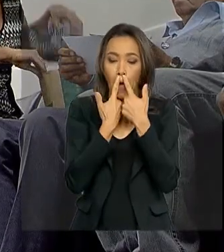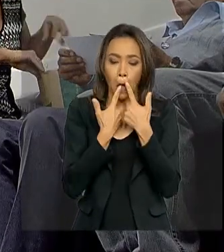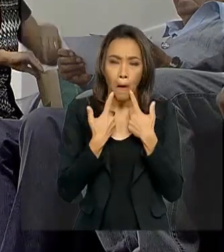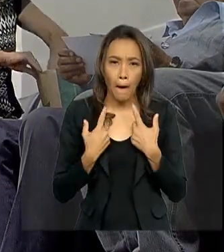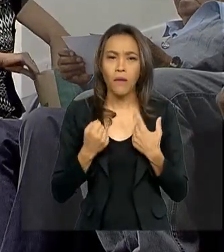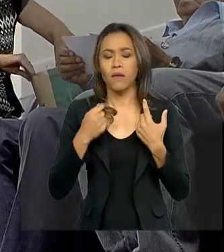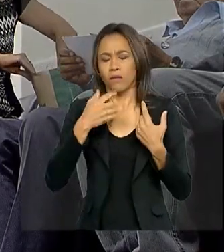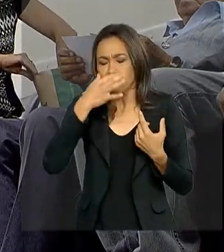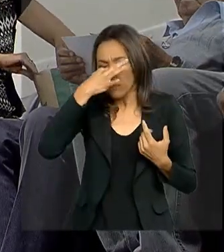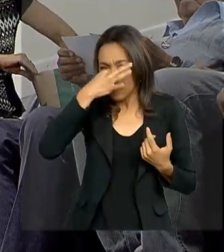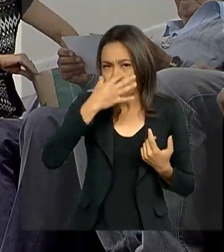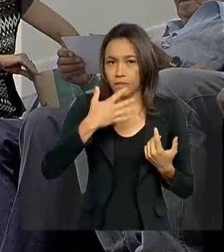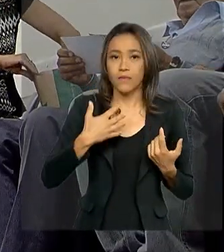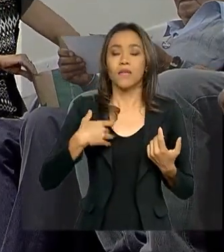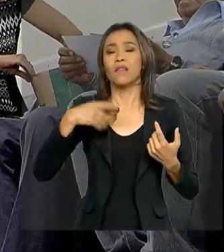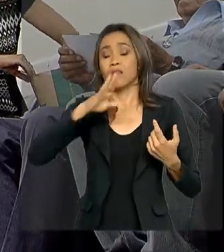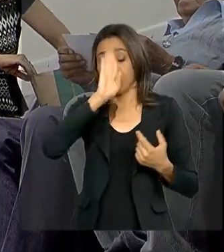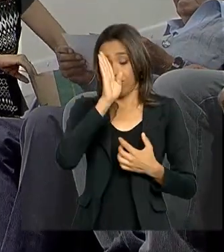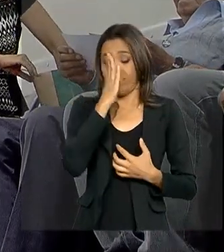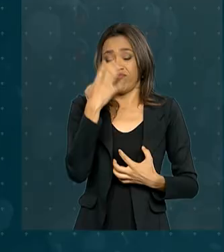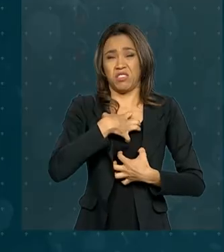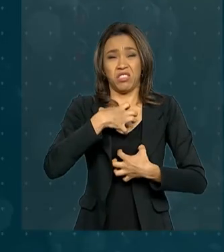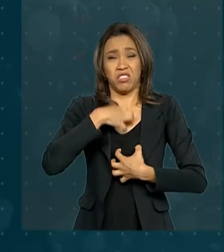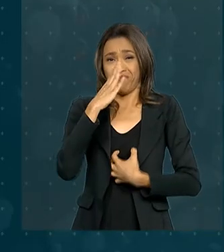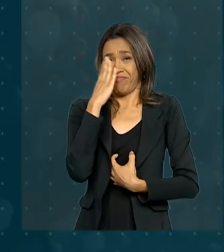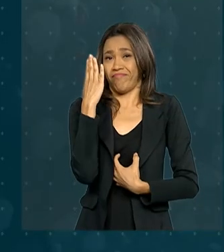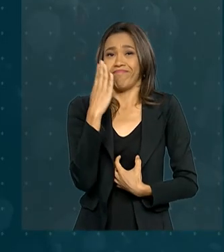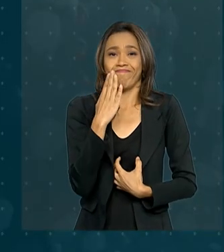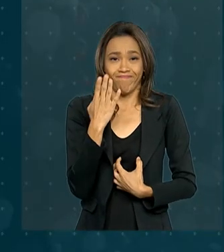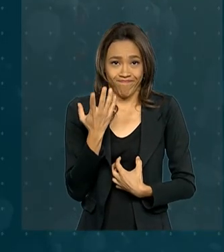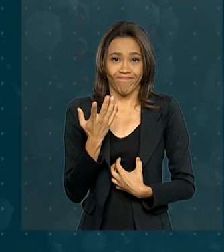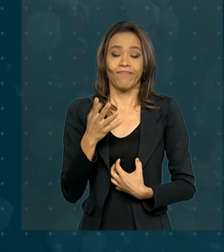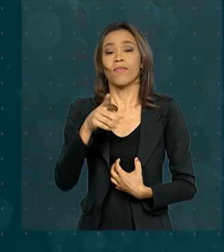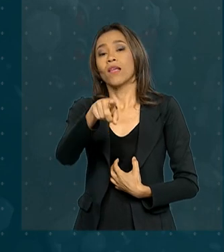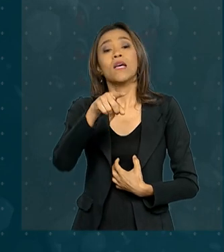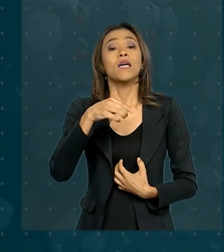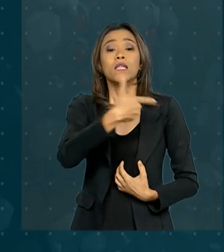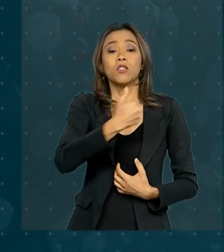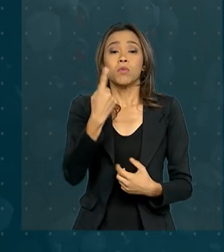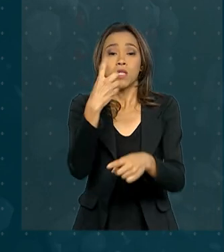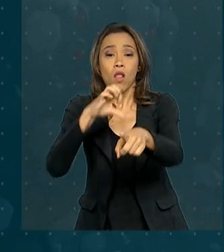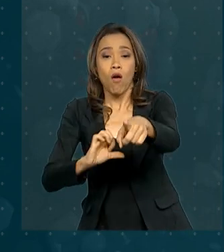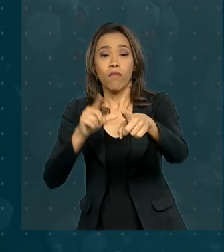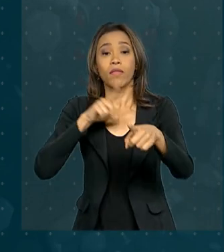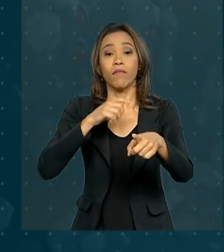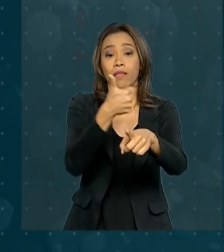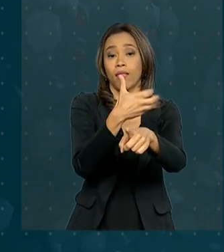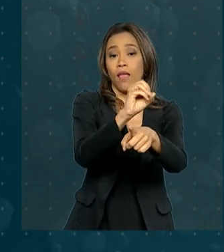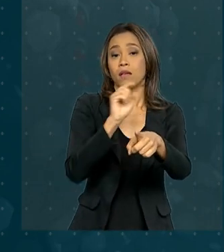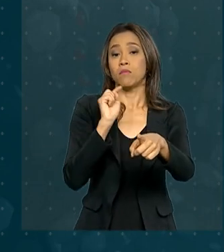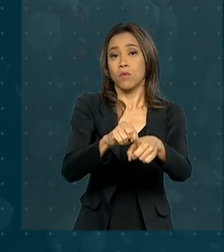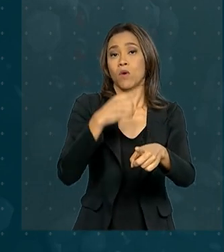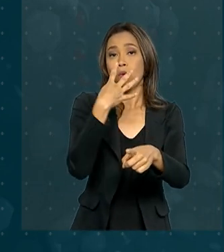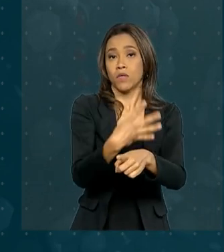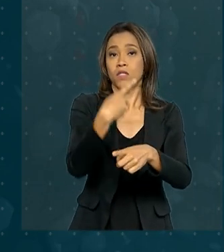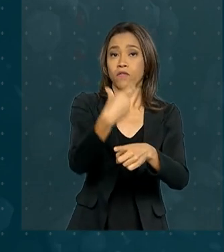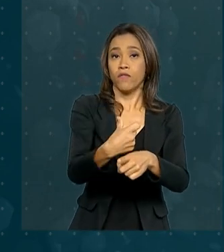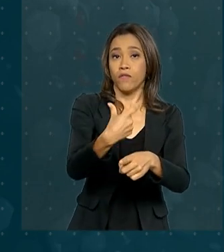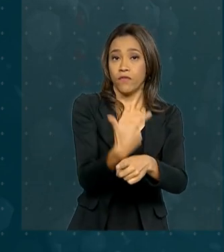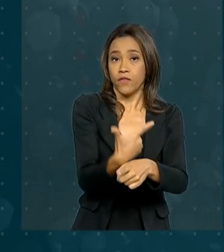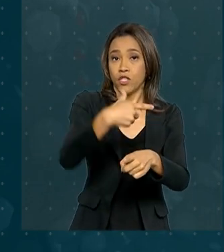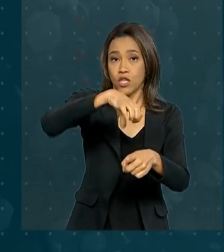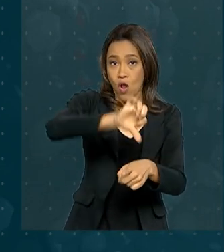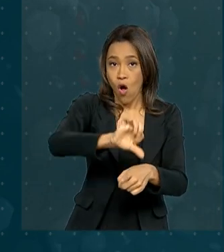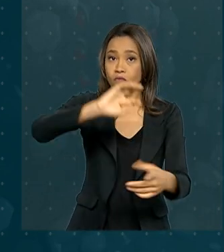ou entupido e mal-estar intenso. Em 2019, o país teve 10.429 casos de